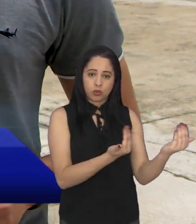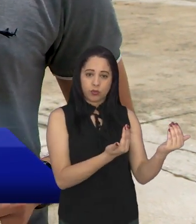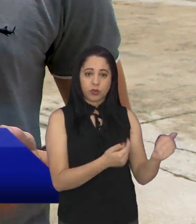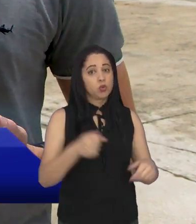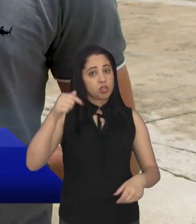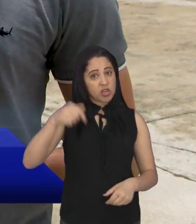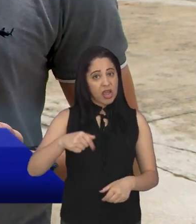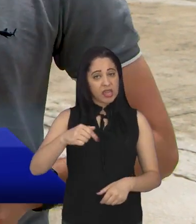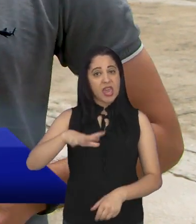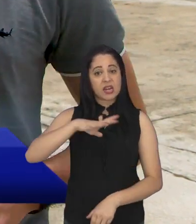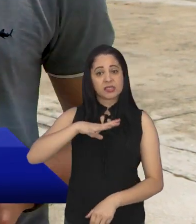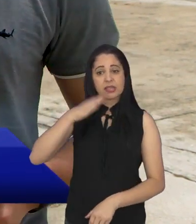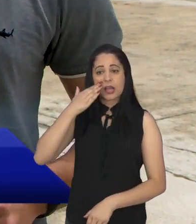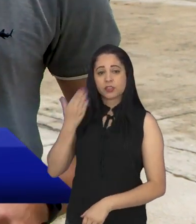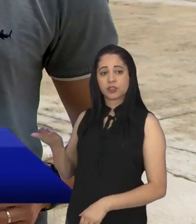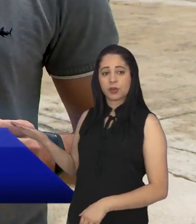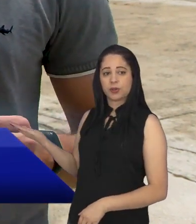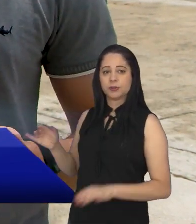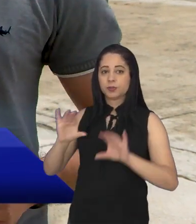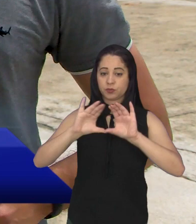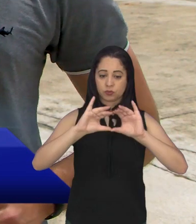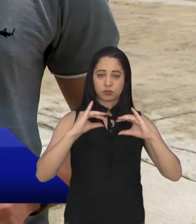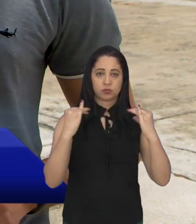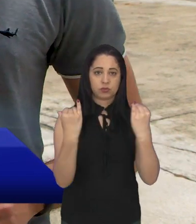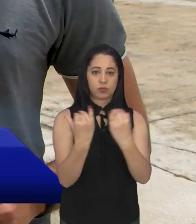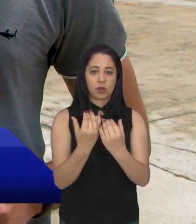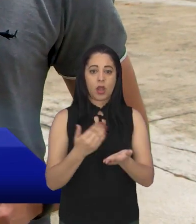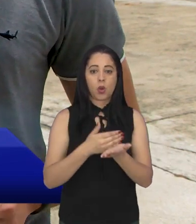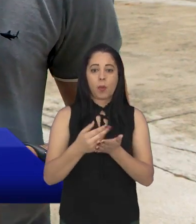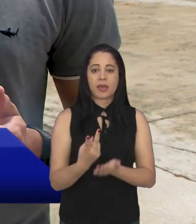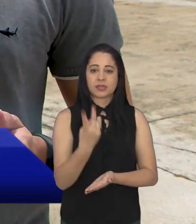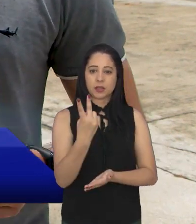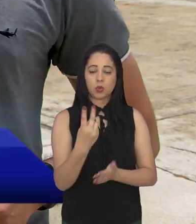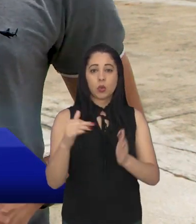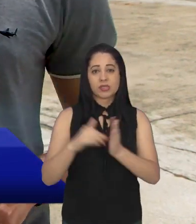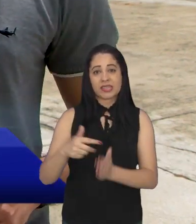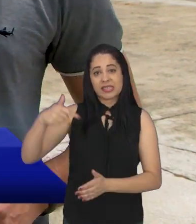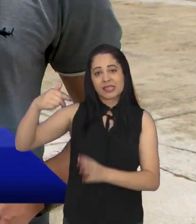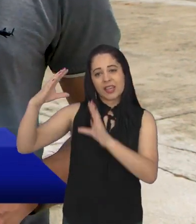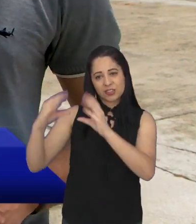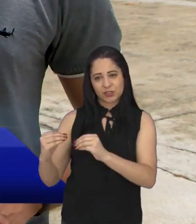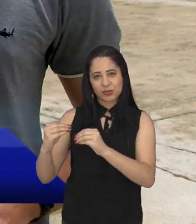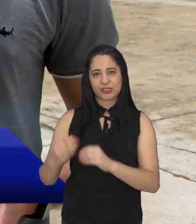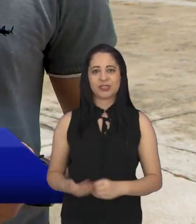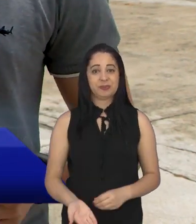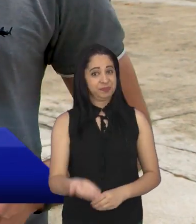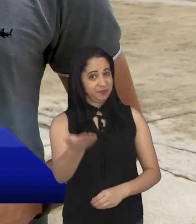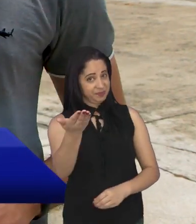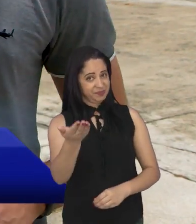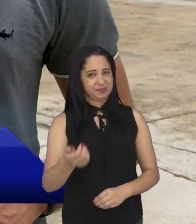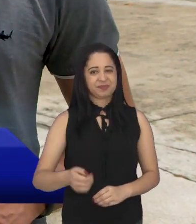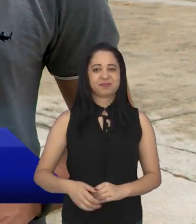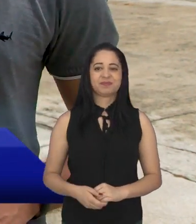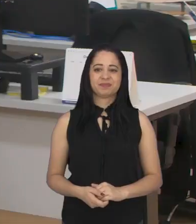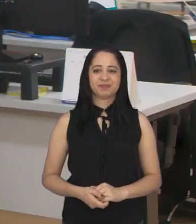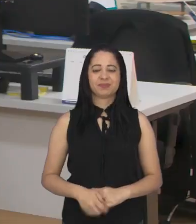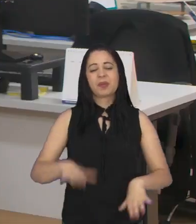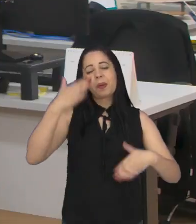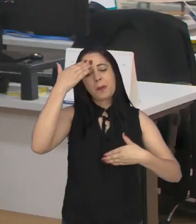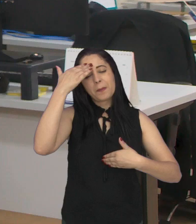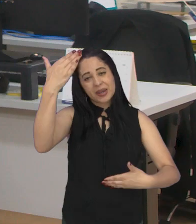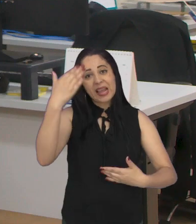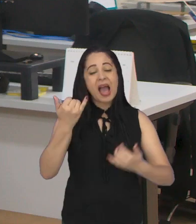acontece aqui no centro da juventude das duas horas da tarde até as sete horas da noite. É com vocês aí no estúdio.